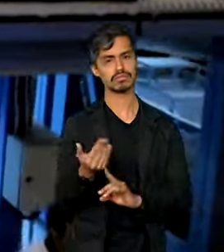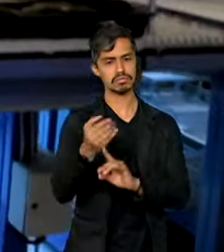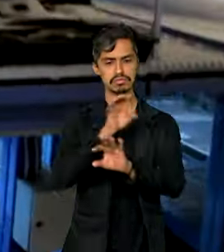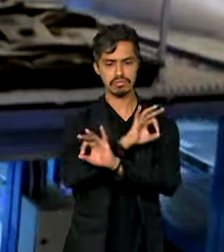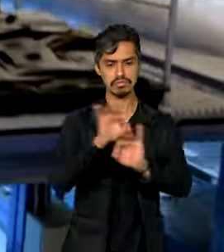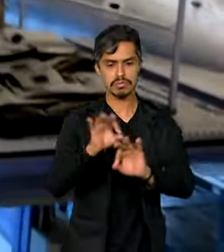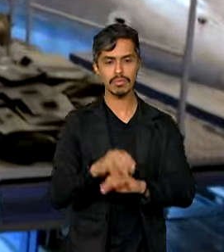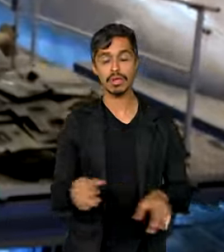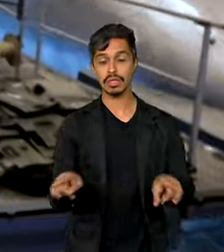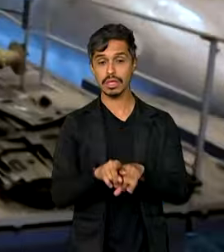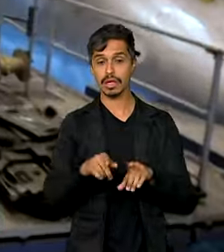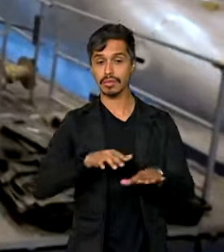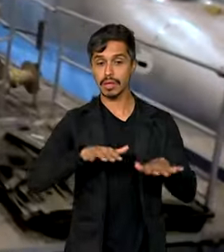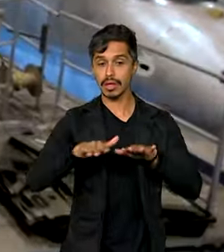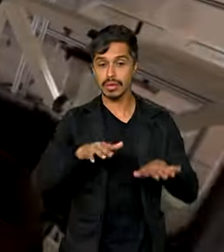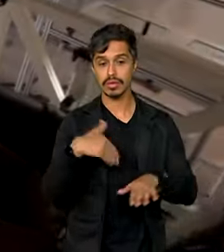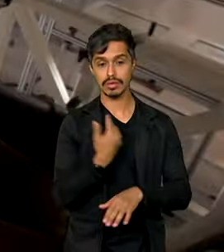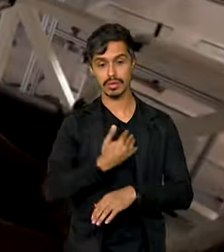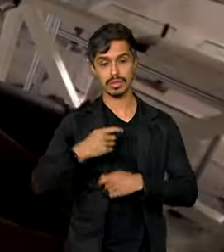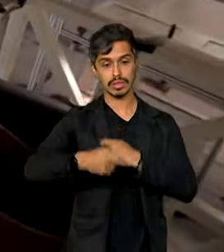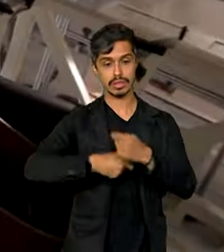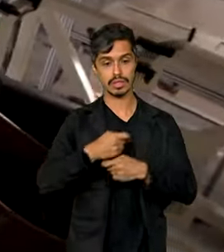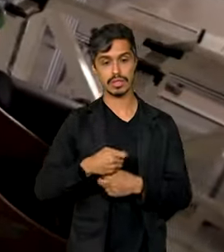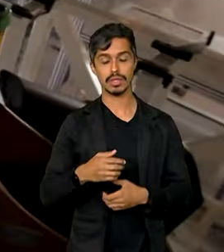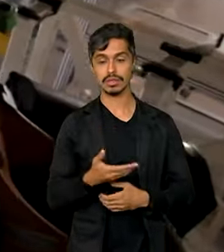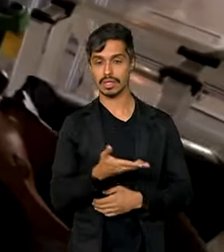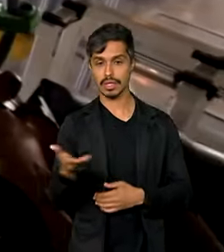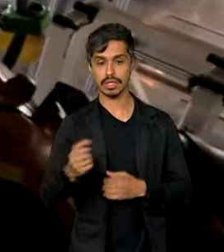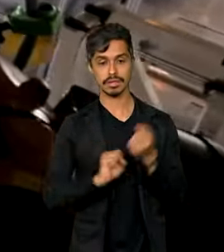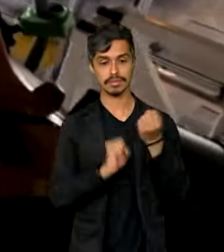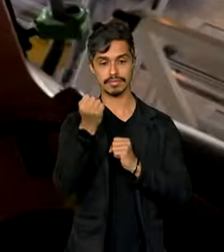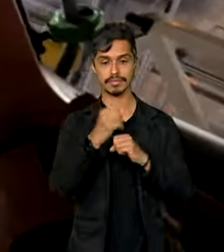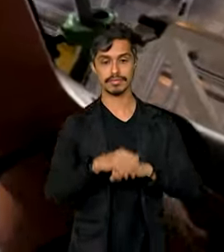continuar a movimentar a economia na base industrial.